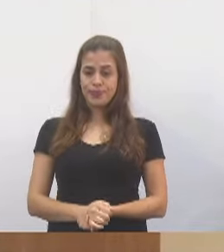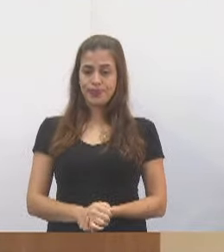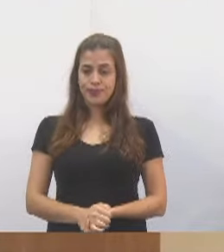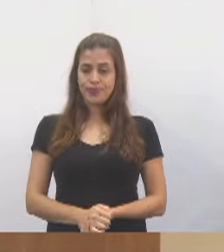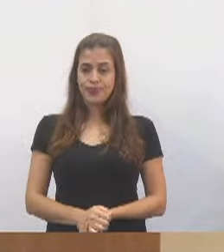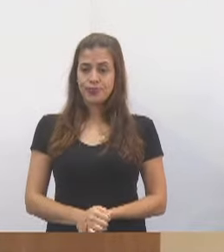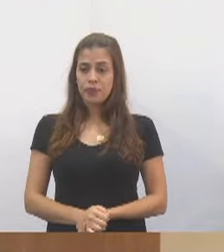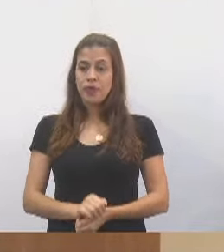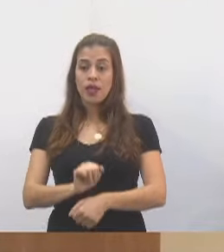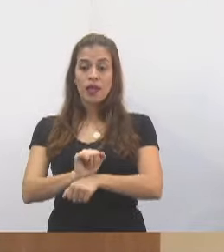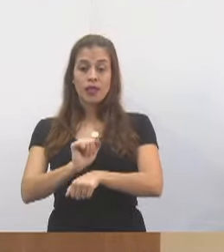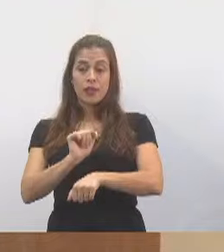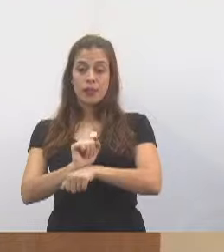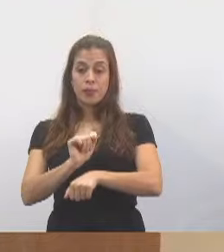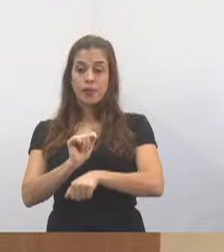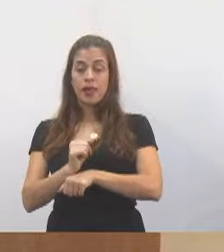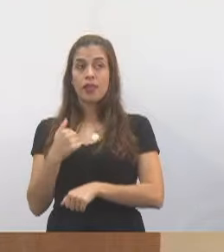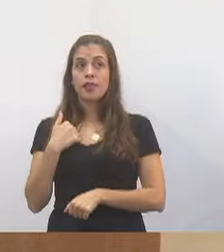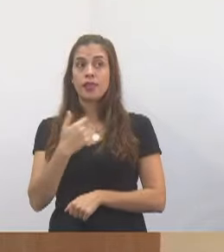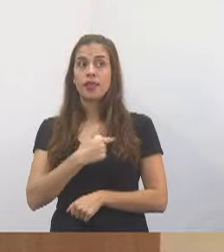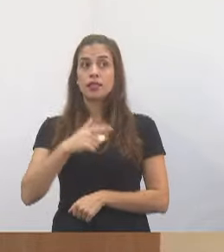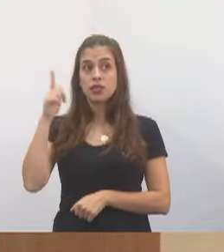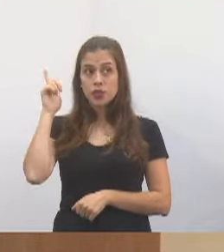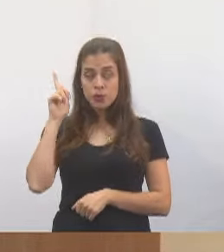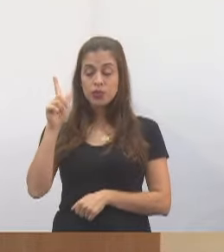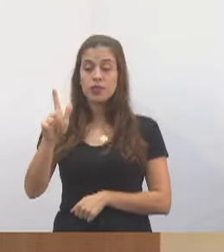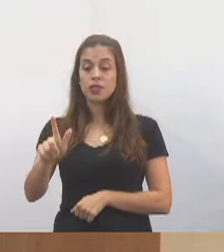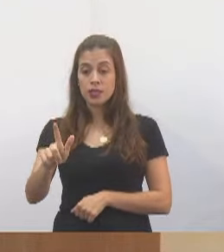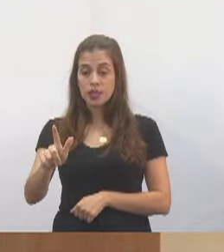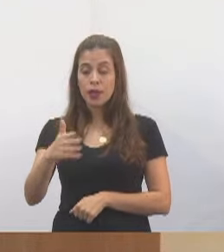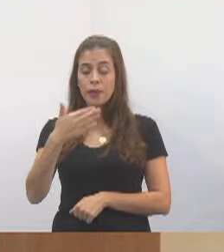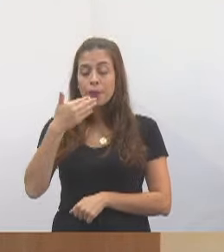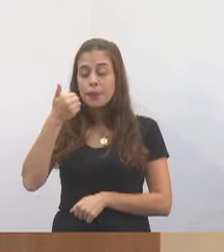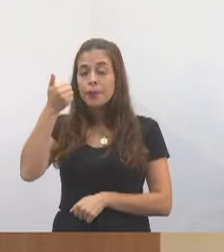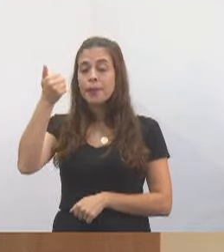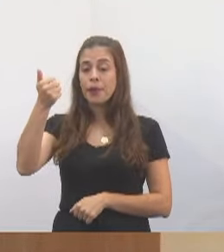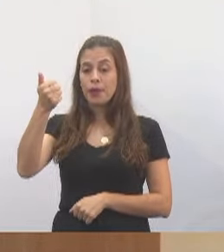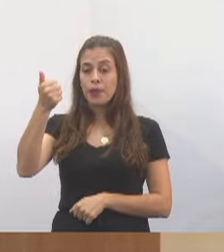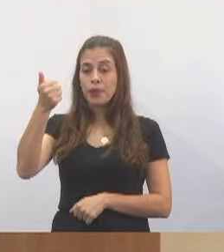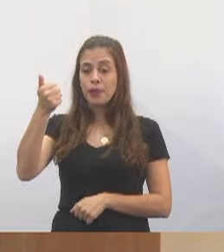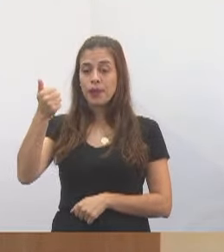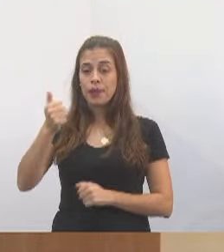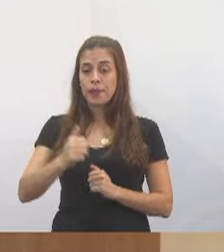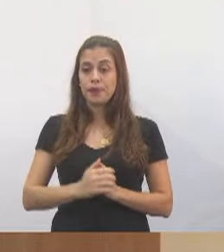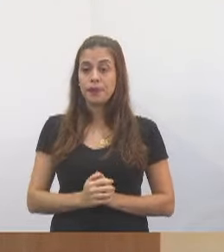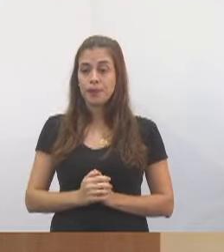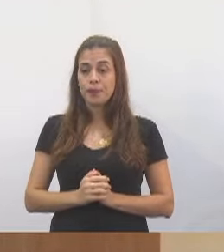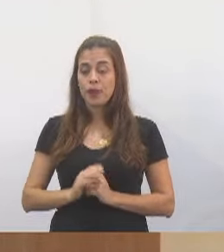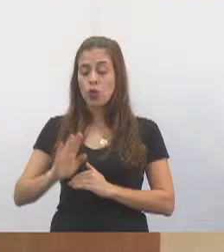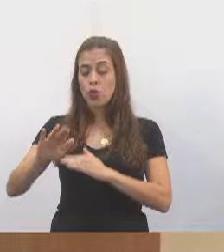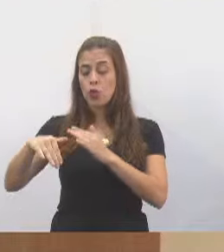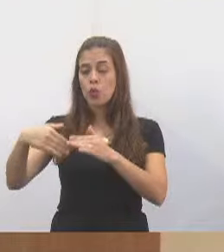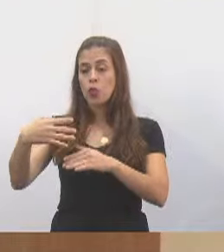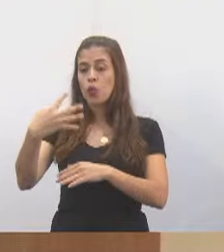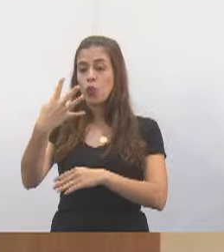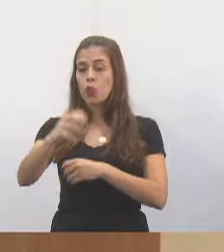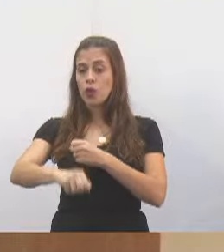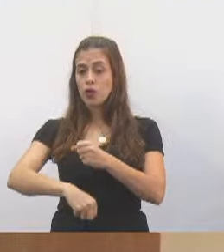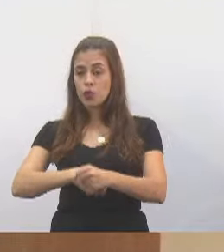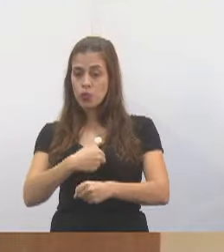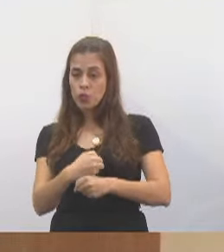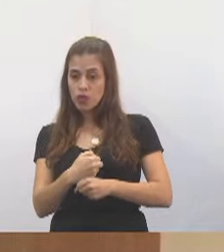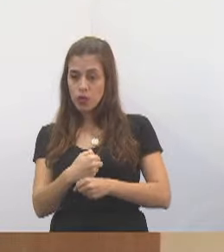Espero que a gente consiga melhorar nos próximos 4 anos